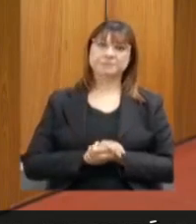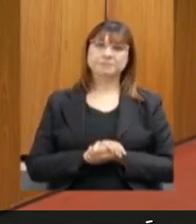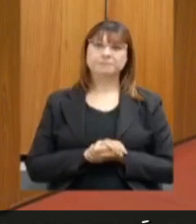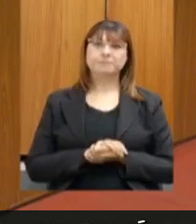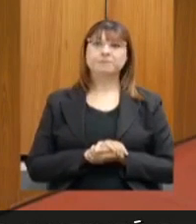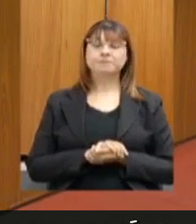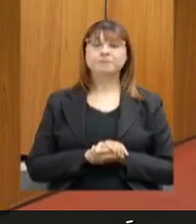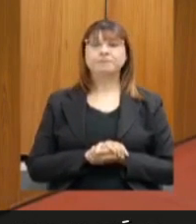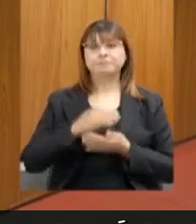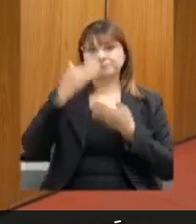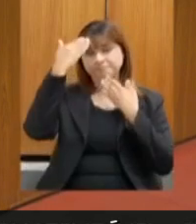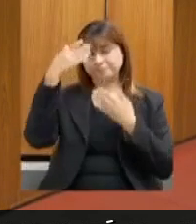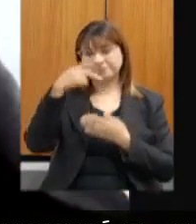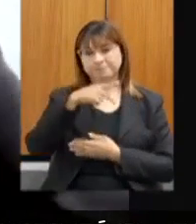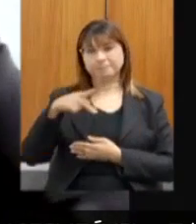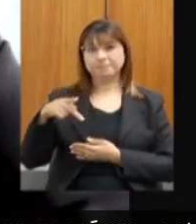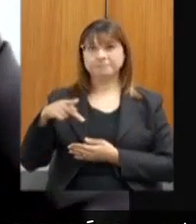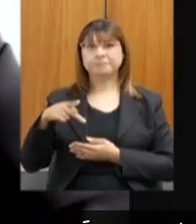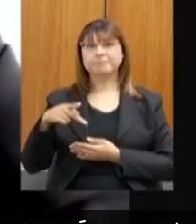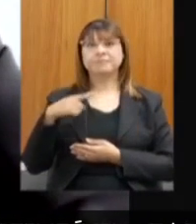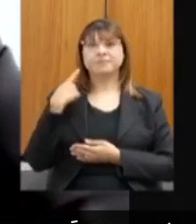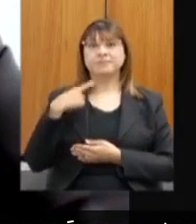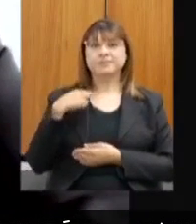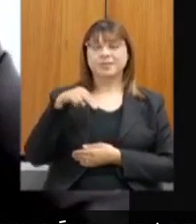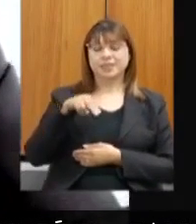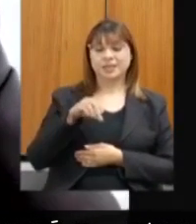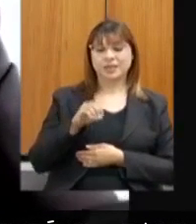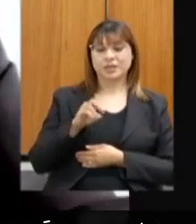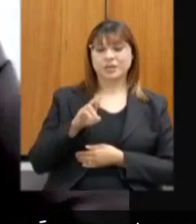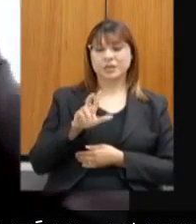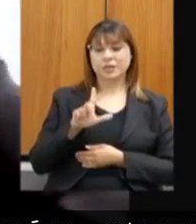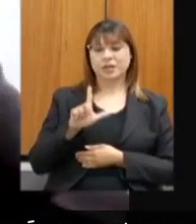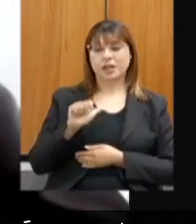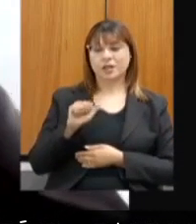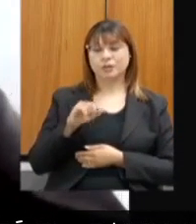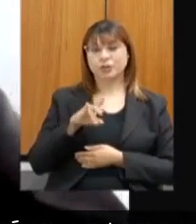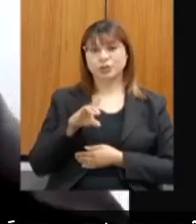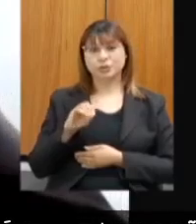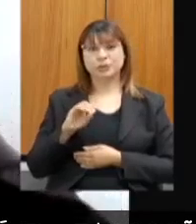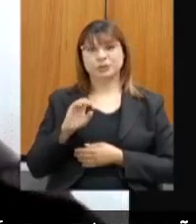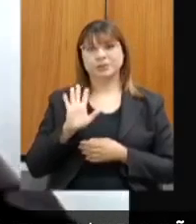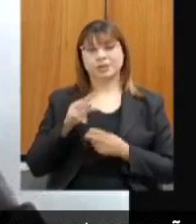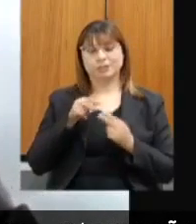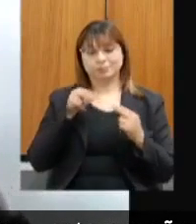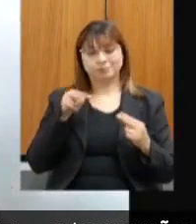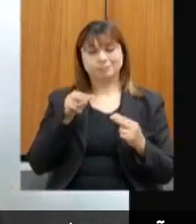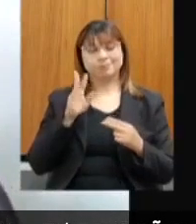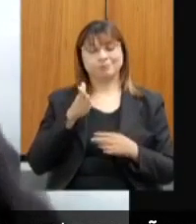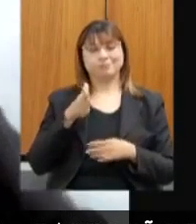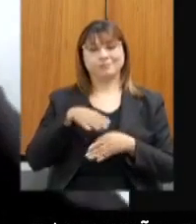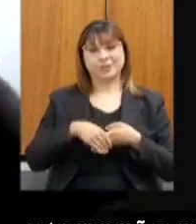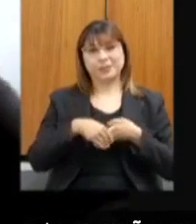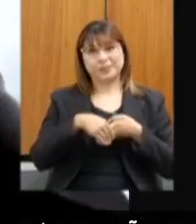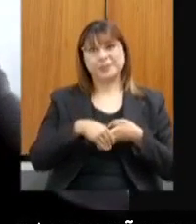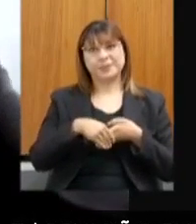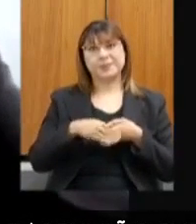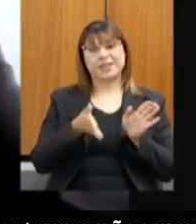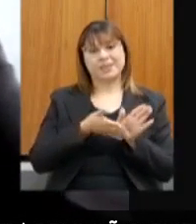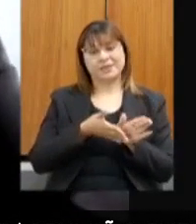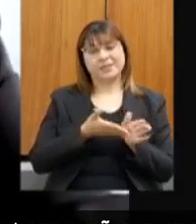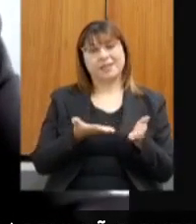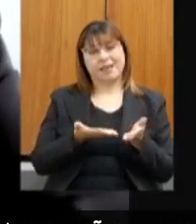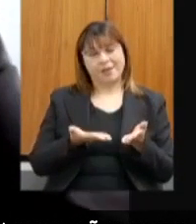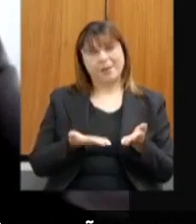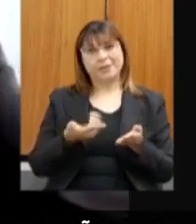Obrigado, presidente, deputado Noraldino, já o cumprimentei revoltamente pelo aniversário, mas agora